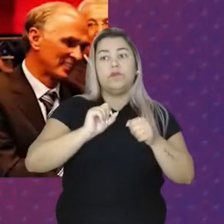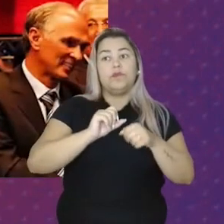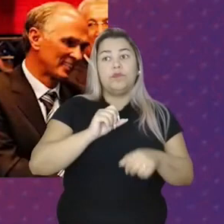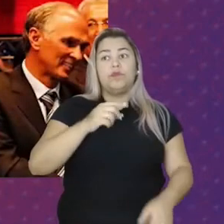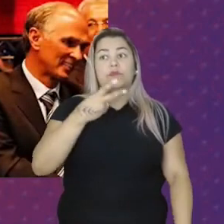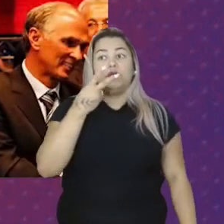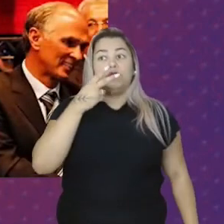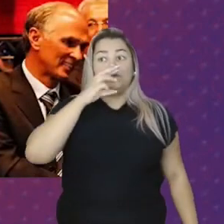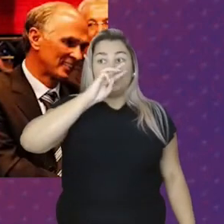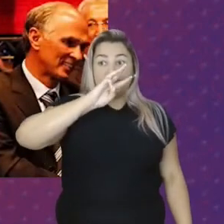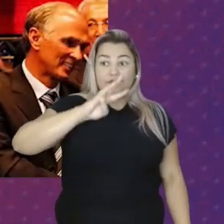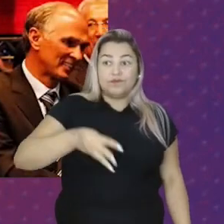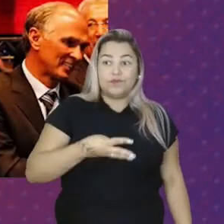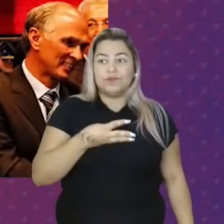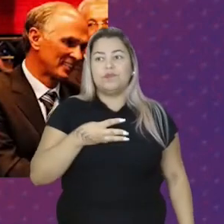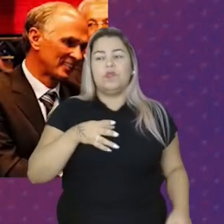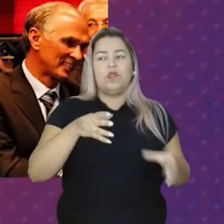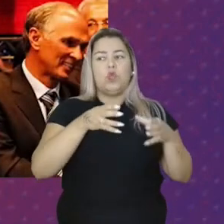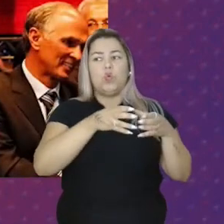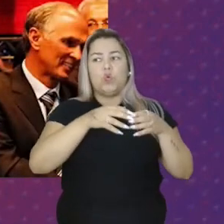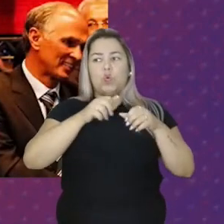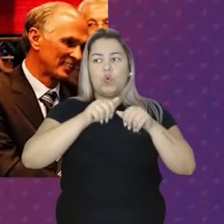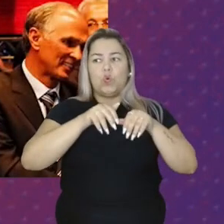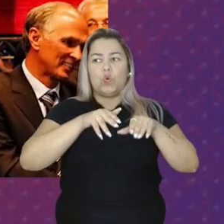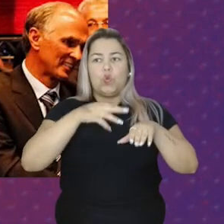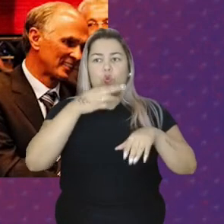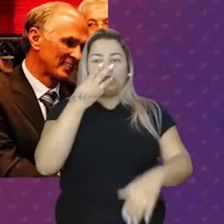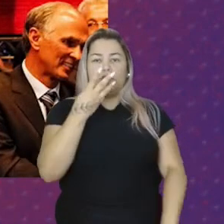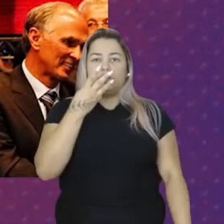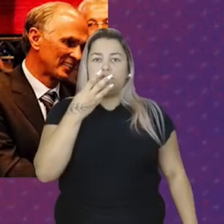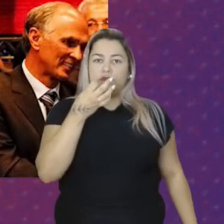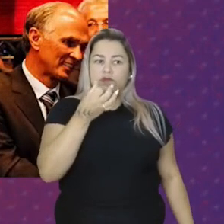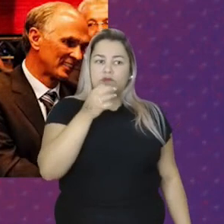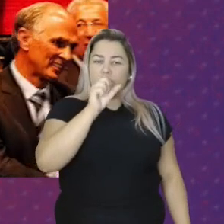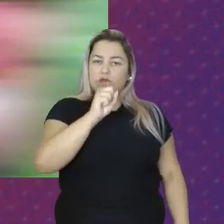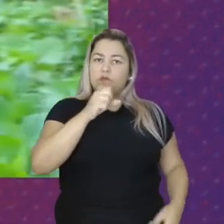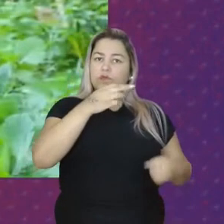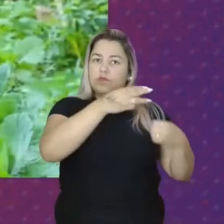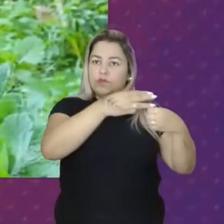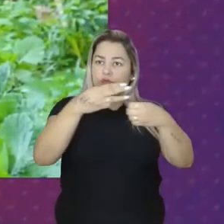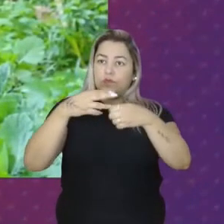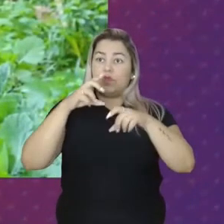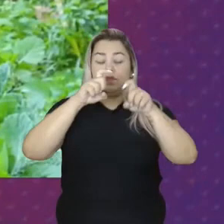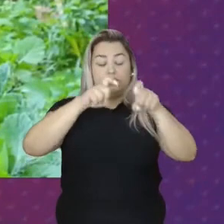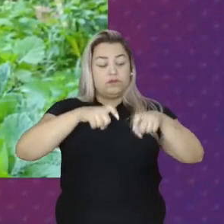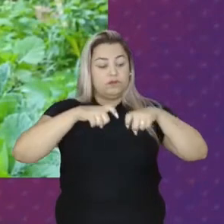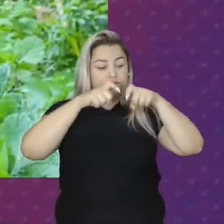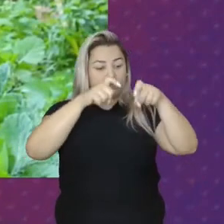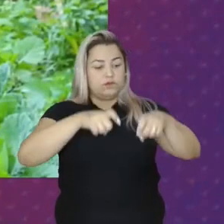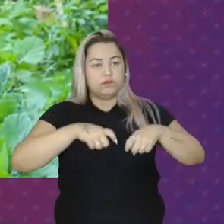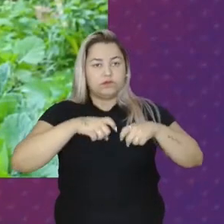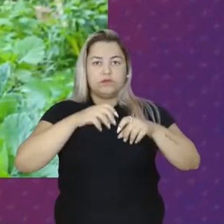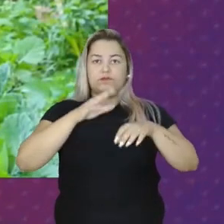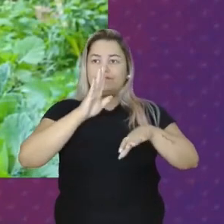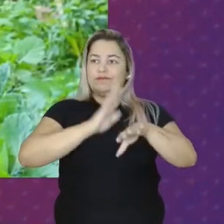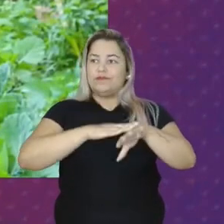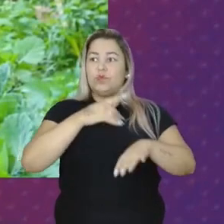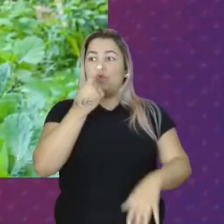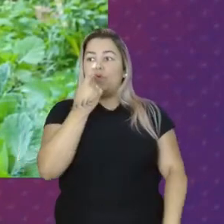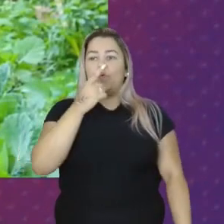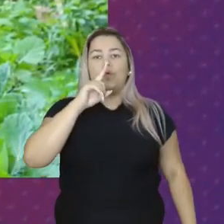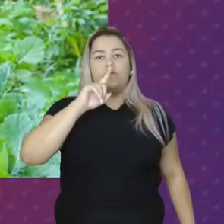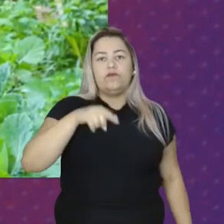mil Mutirões Itinerantes Em 2.368 Municípios Rurais Garantindo A emissão De mais de 1